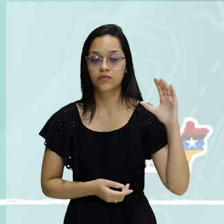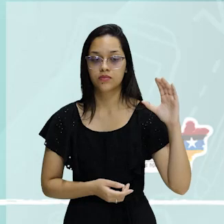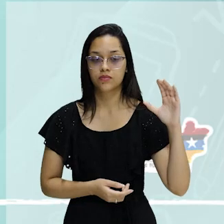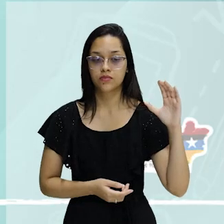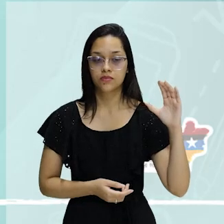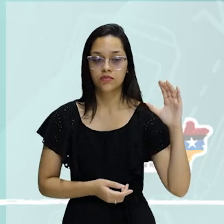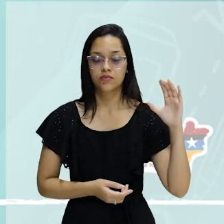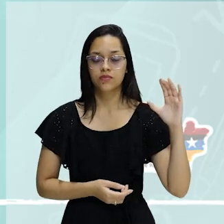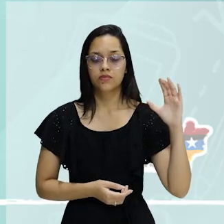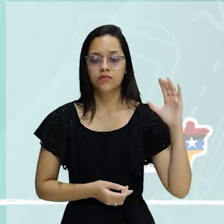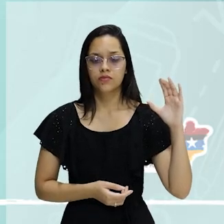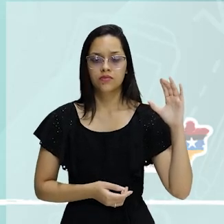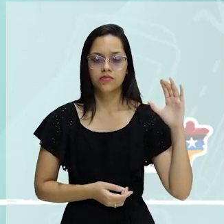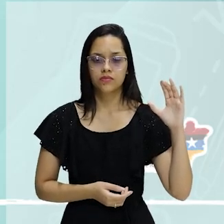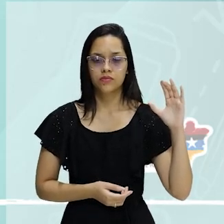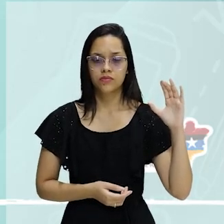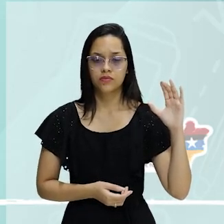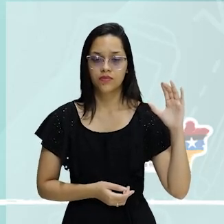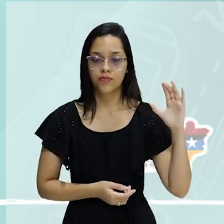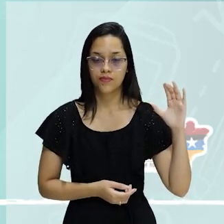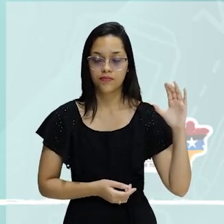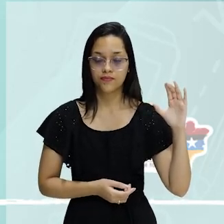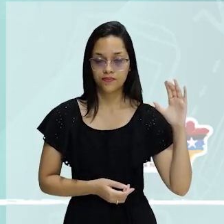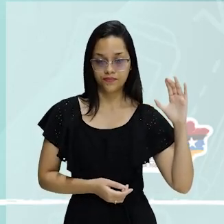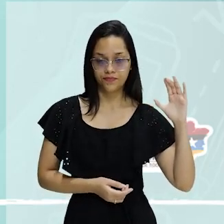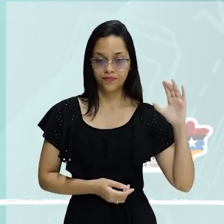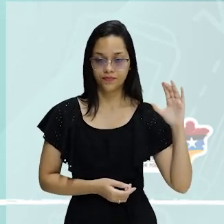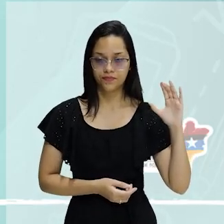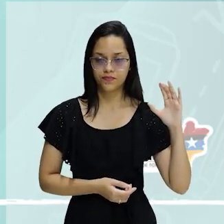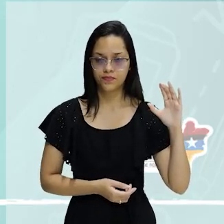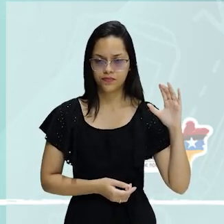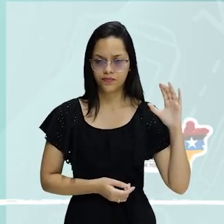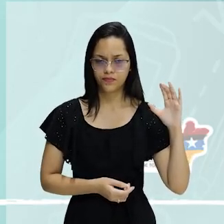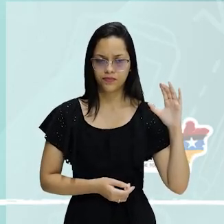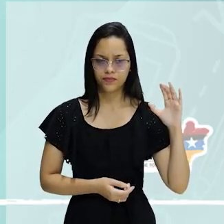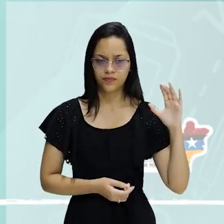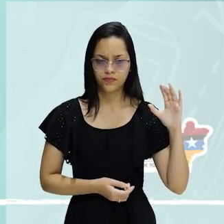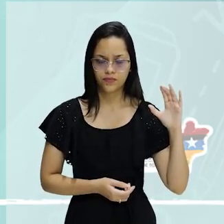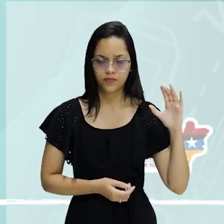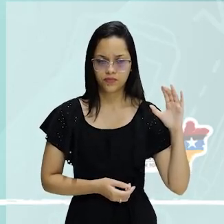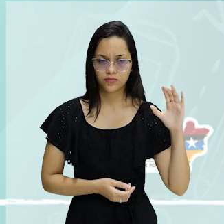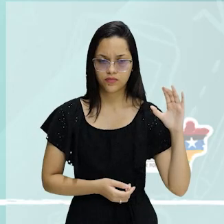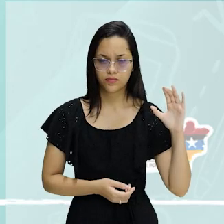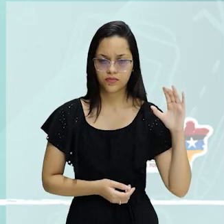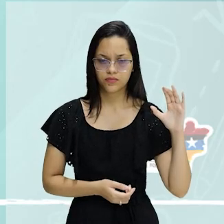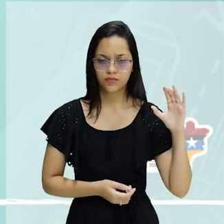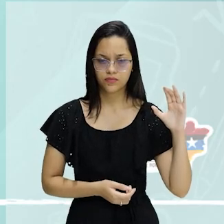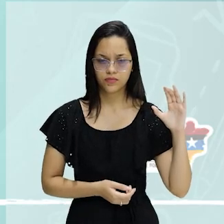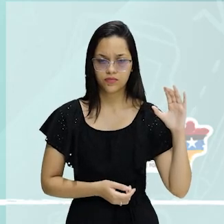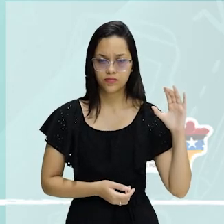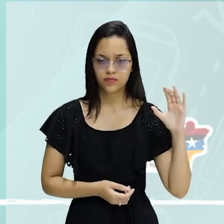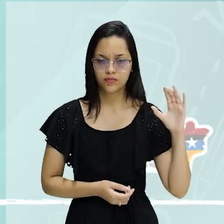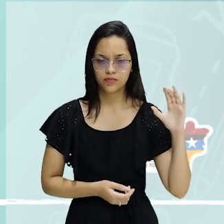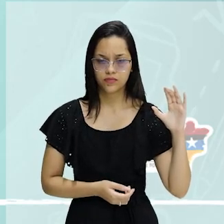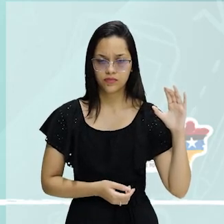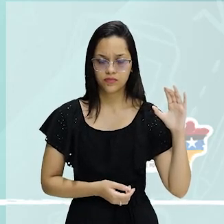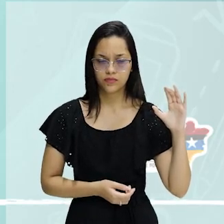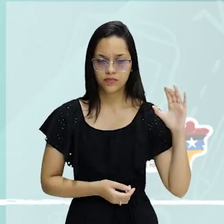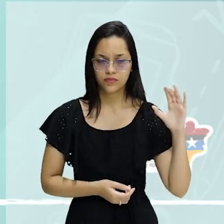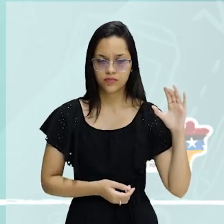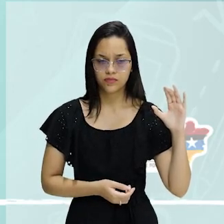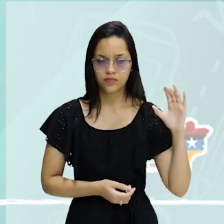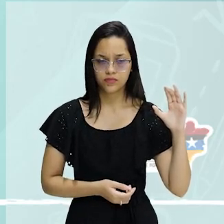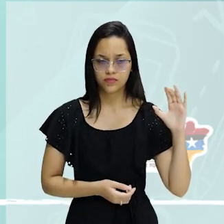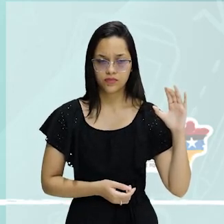O hipertexto exige do leitor um maior grau de conhecimentos prévios. Por isso,